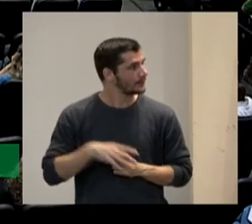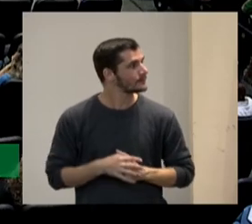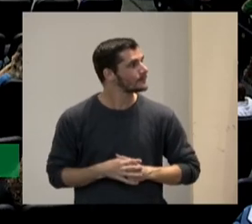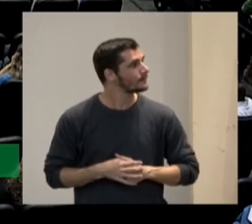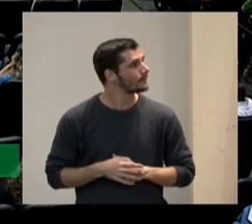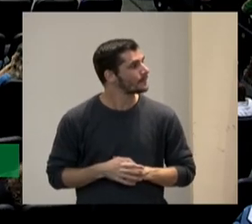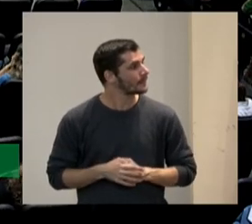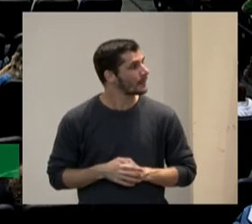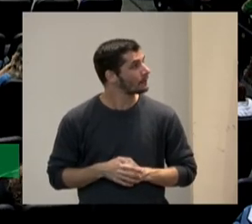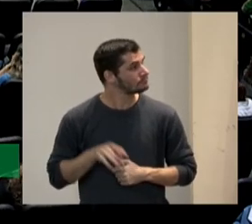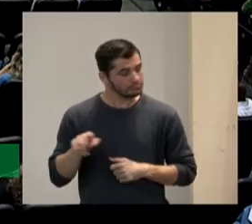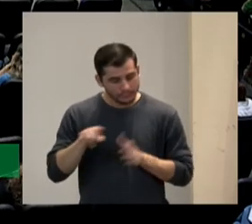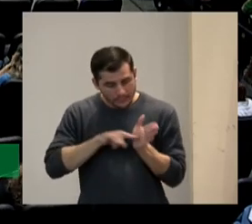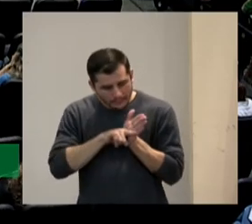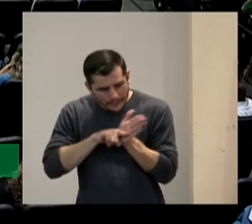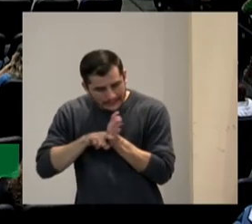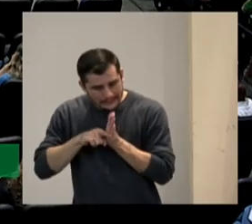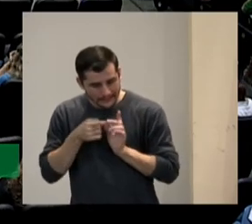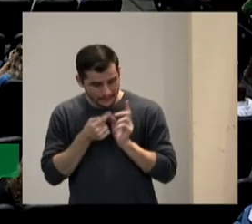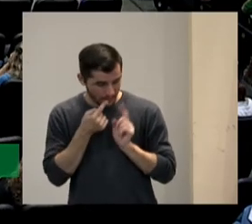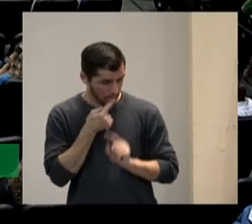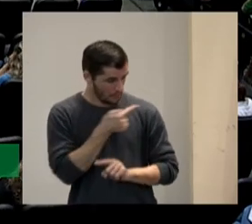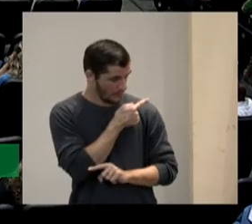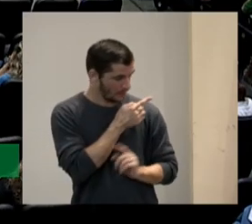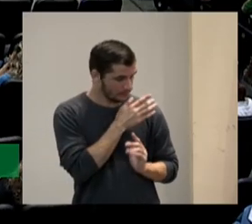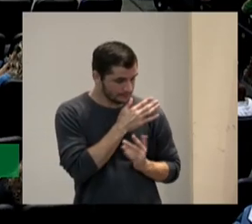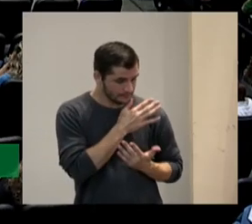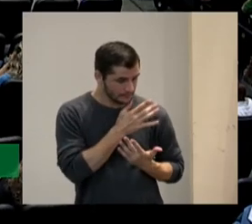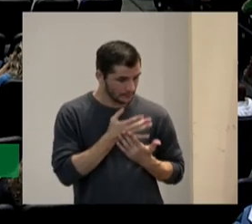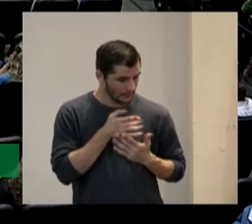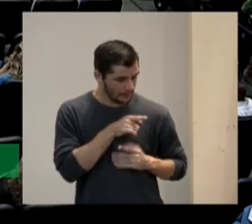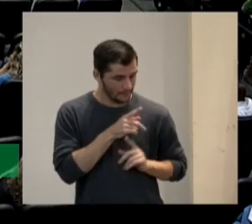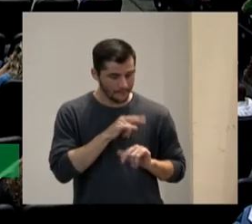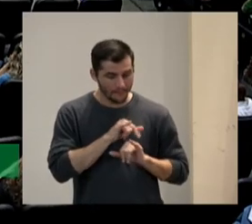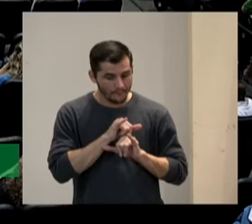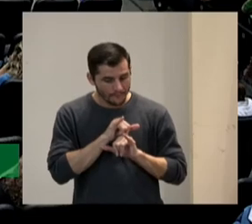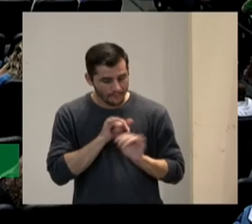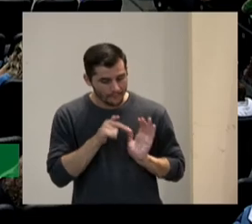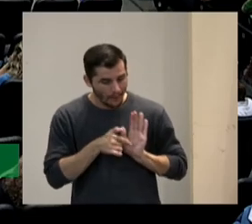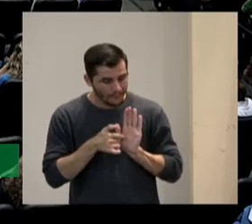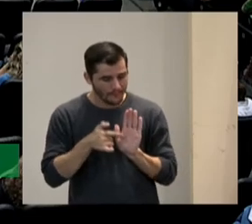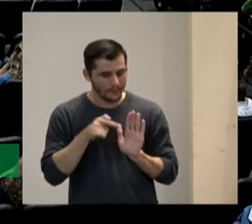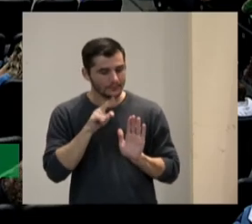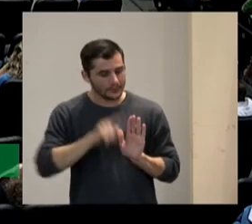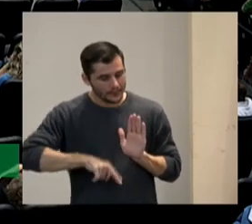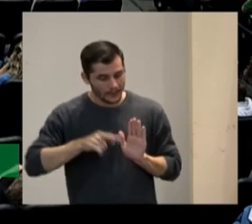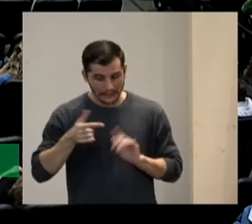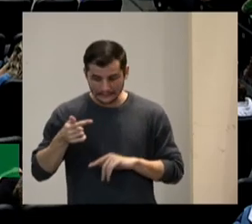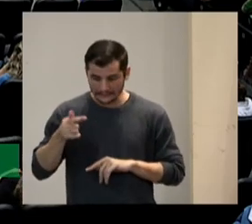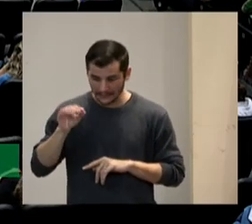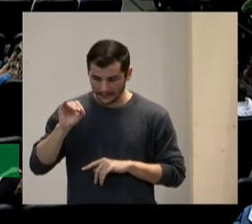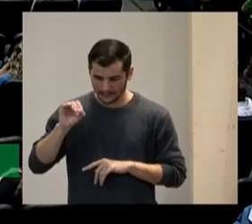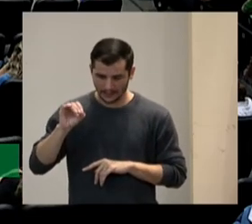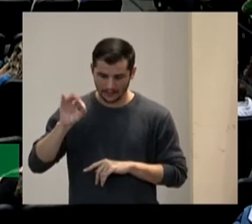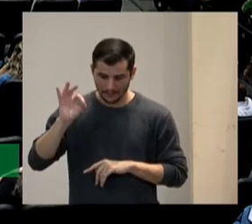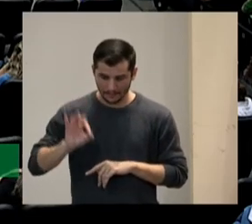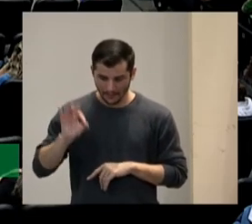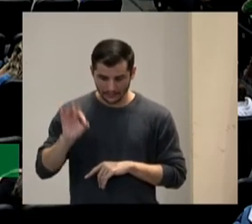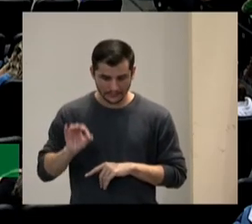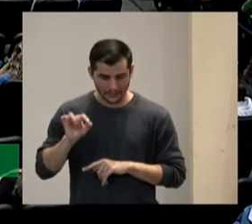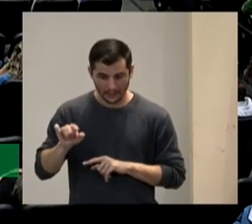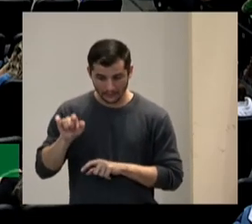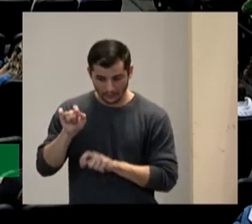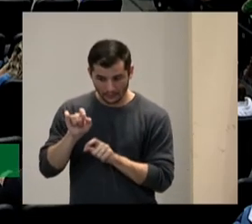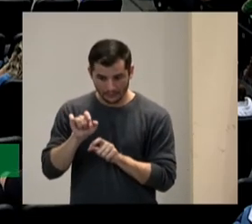pesquisa recente que fala que até 70% da responsabilidade